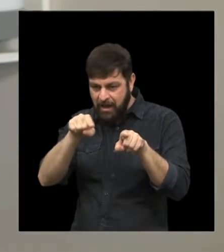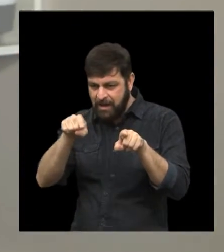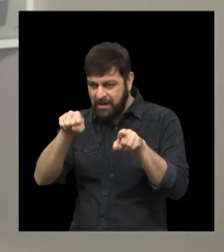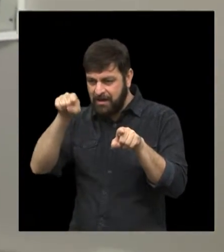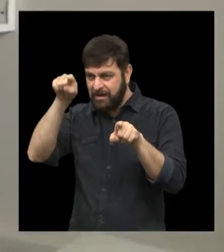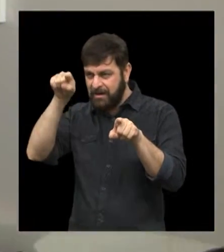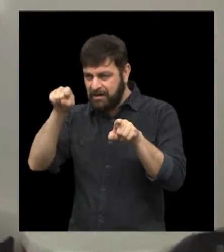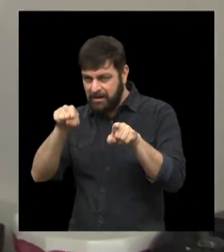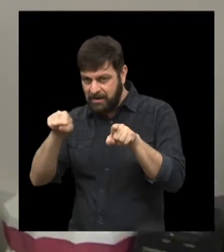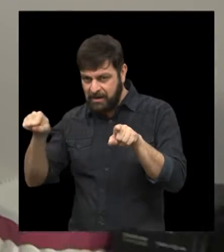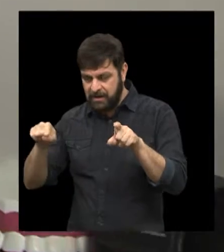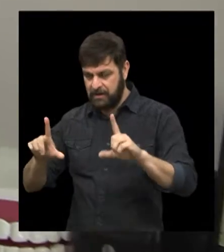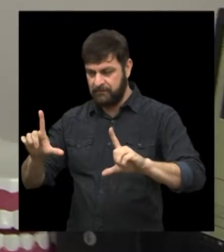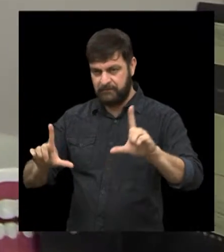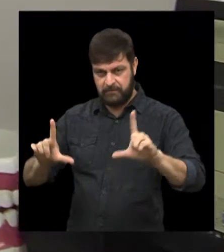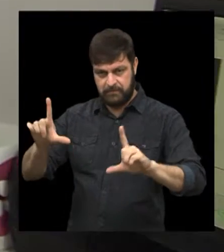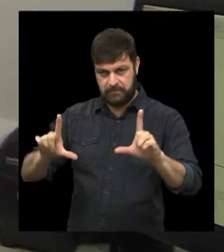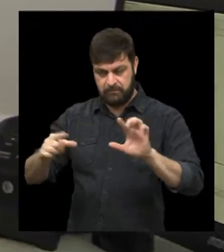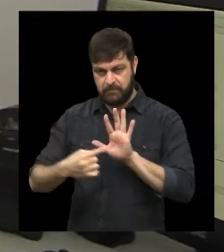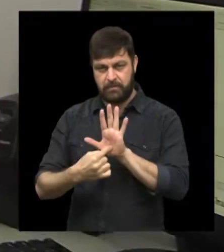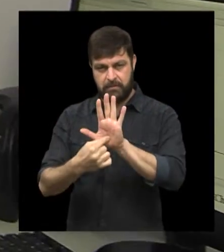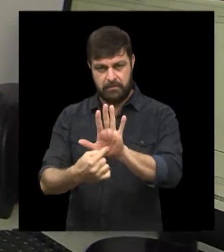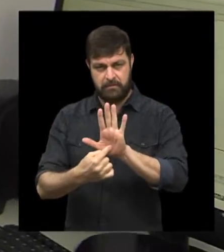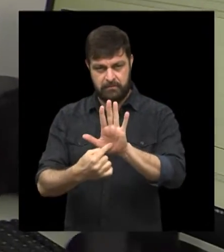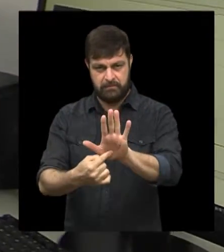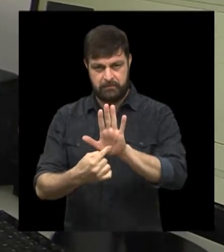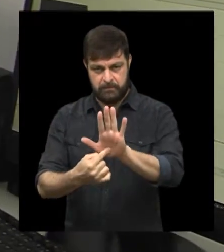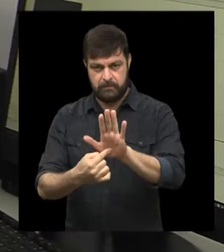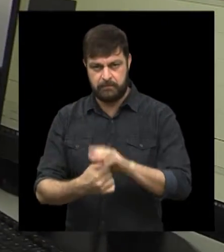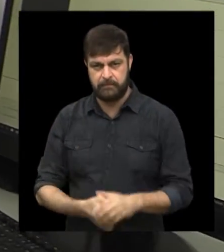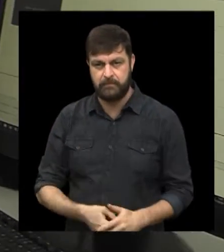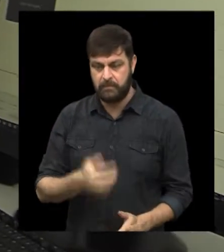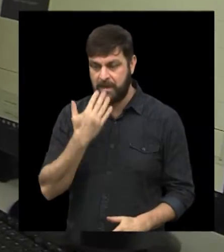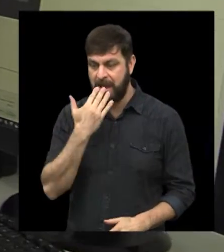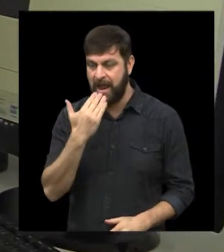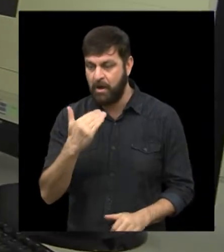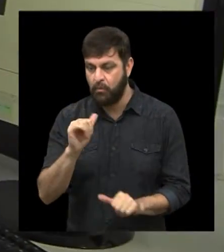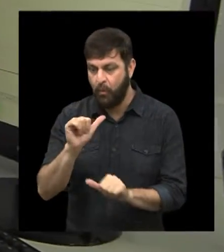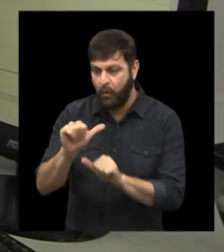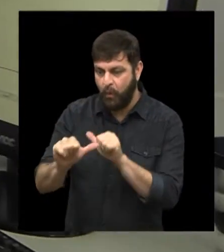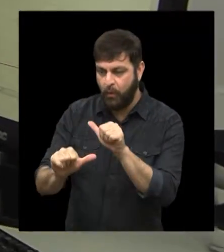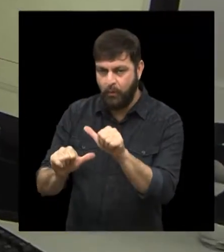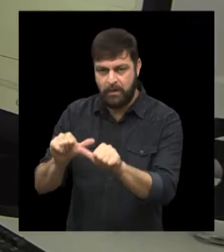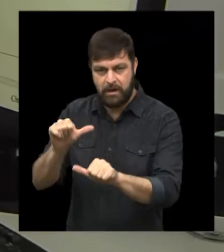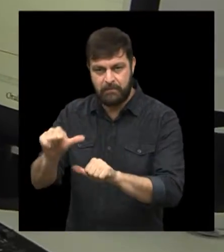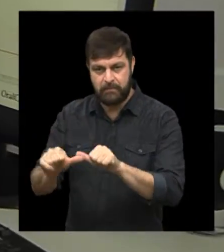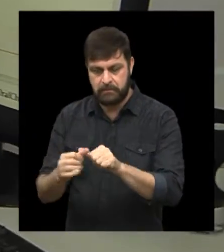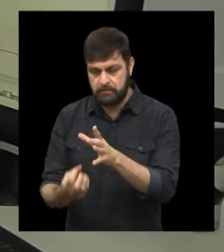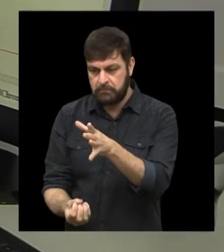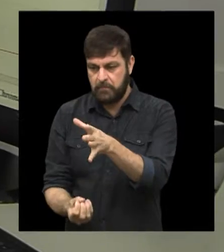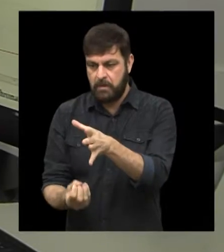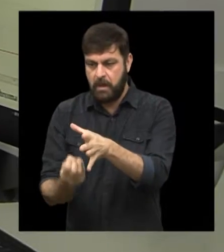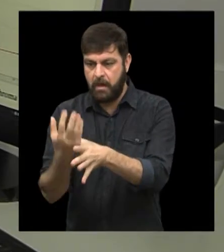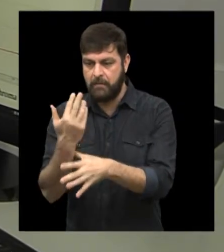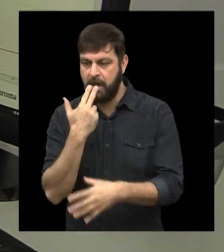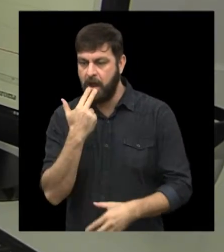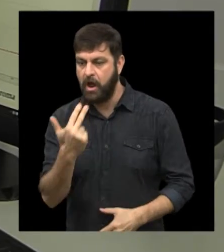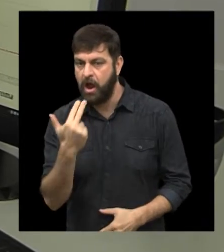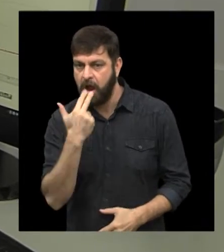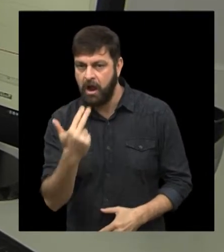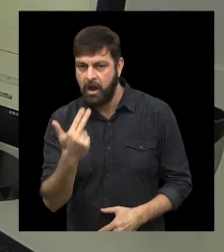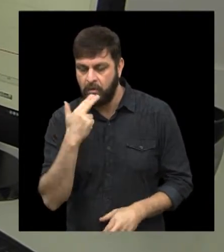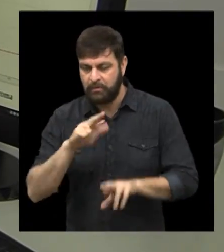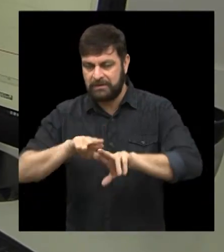está escrito injetar gás oral, aqui em verdinho, e essa cor aqui vai mudar daqui a pouquinho, e vai aparecer uma outra cor,